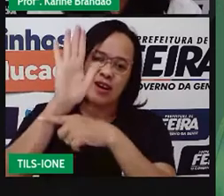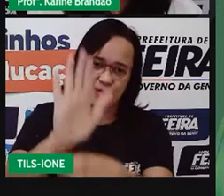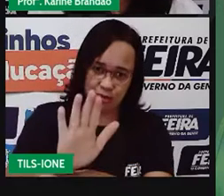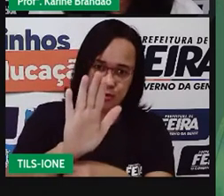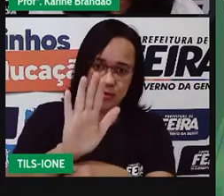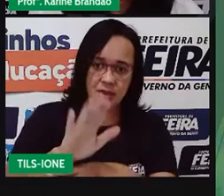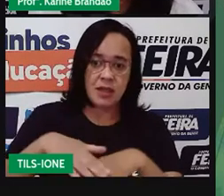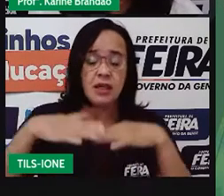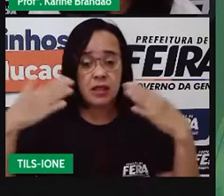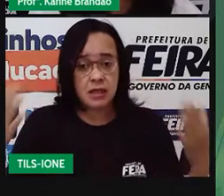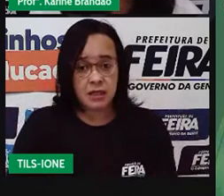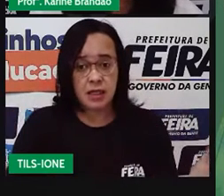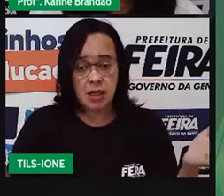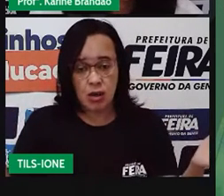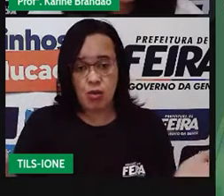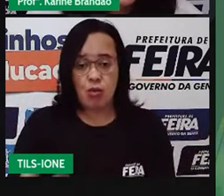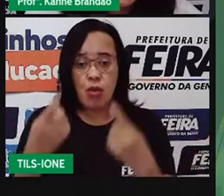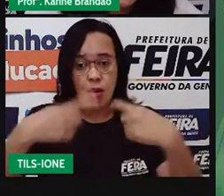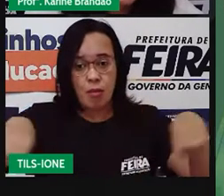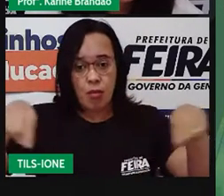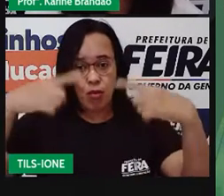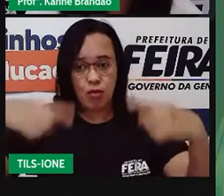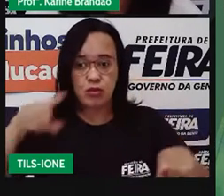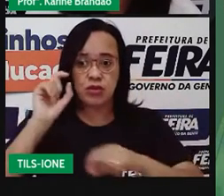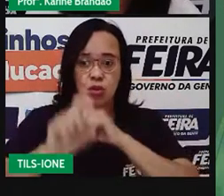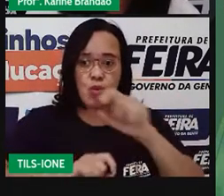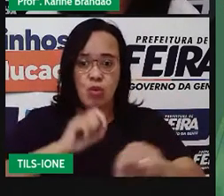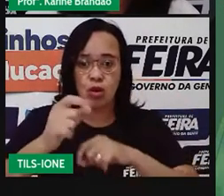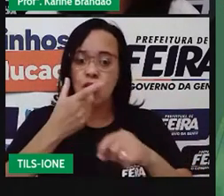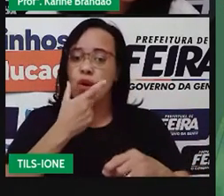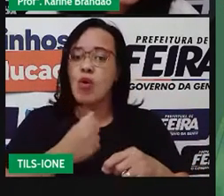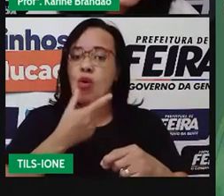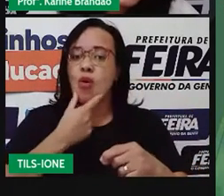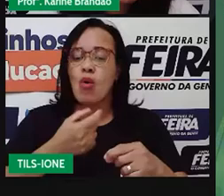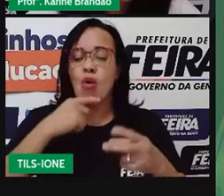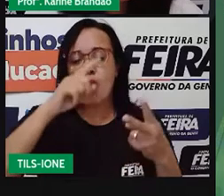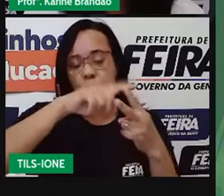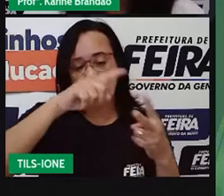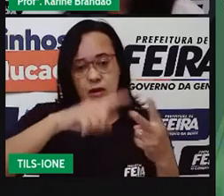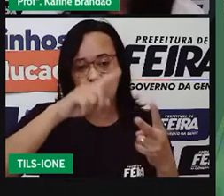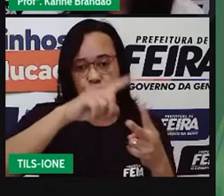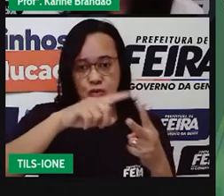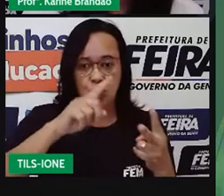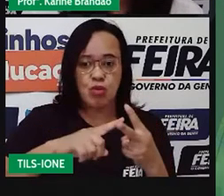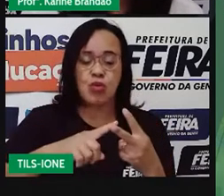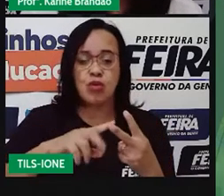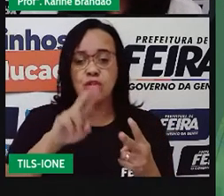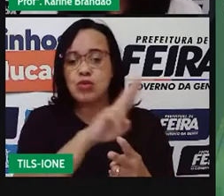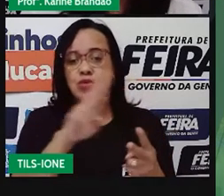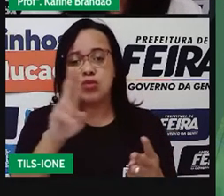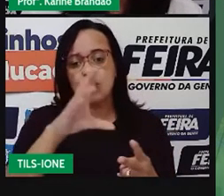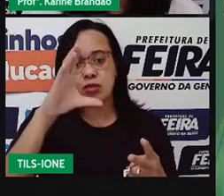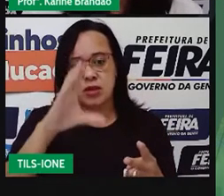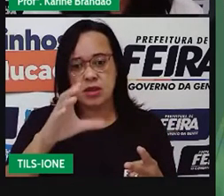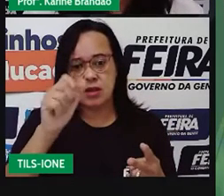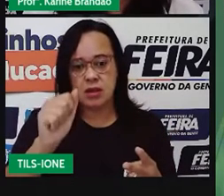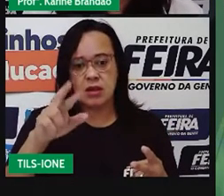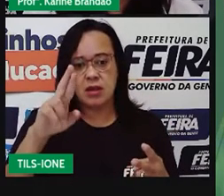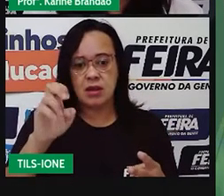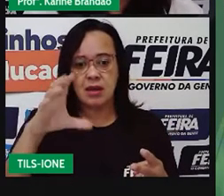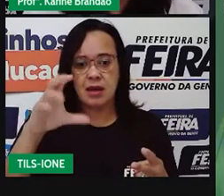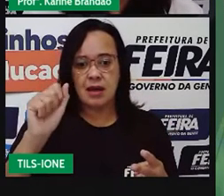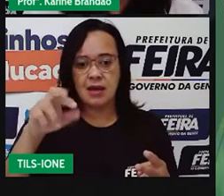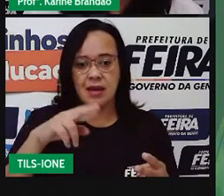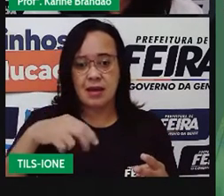trago essa música de João do Vale e José Cândido, que se chama Carcará. Ela é muito conhecida na